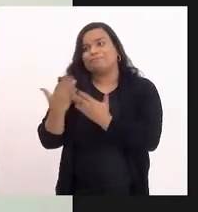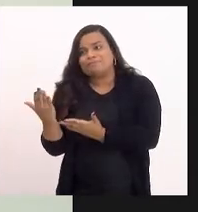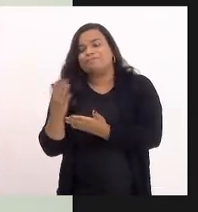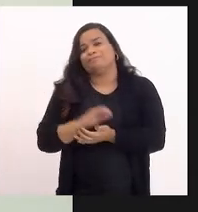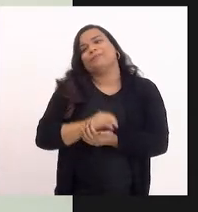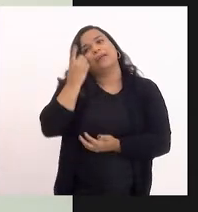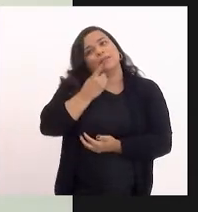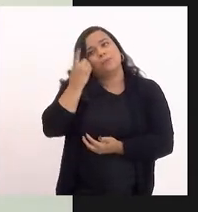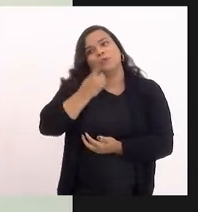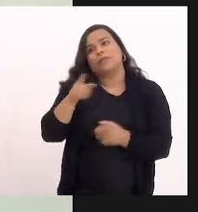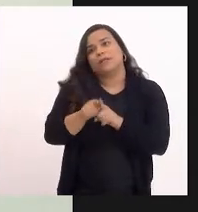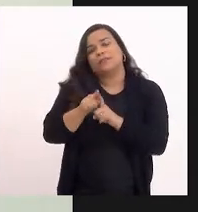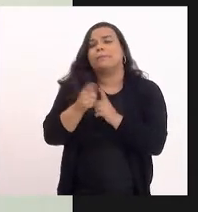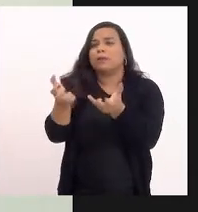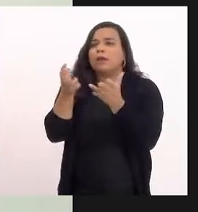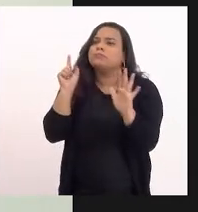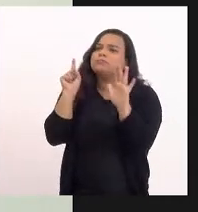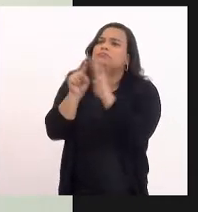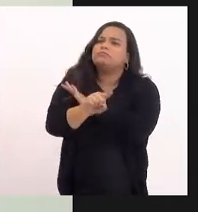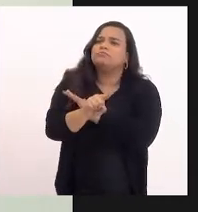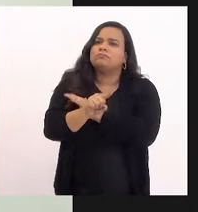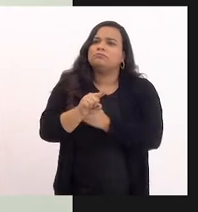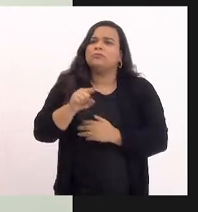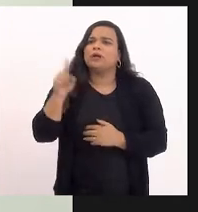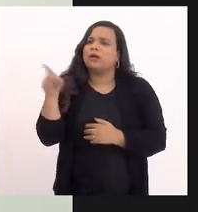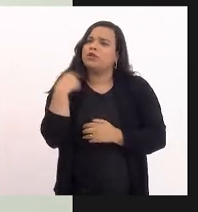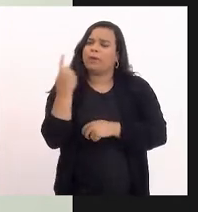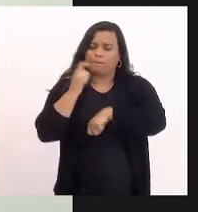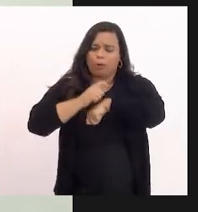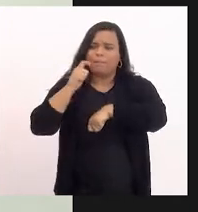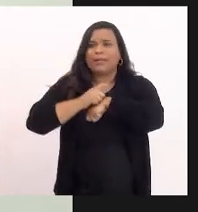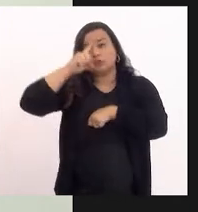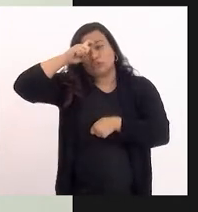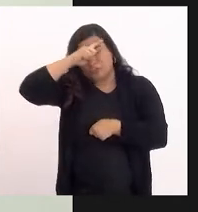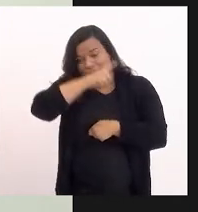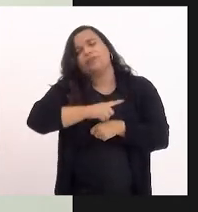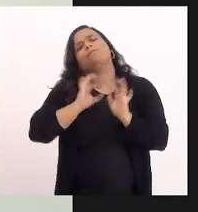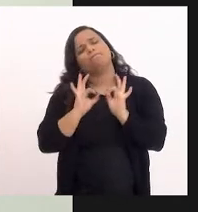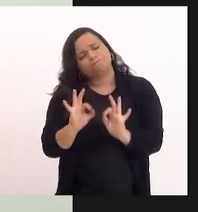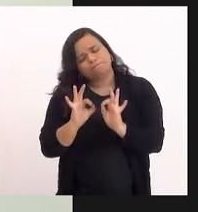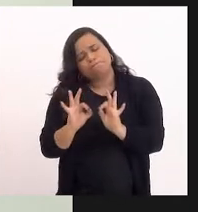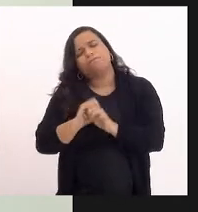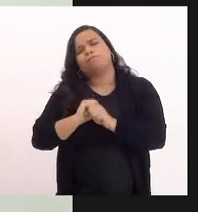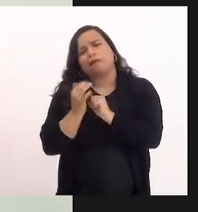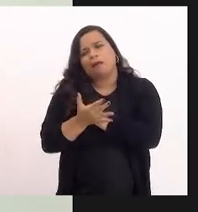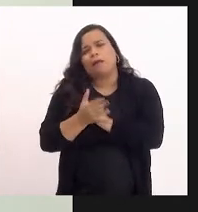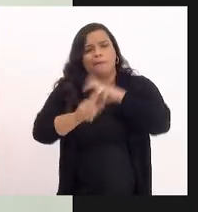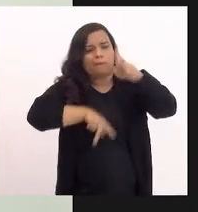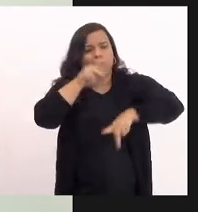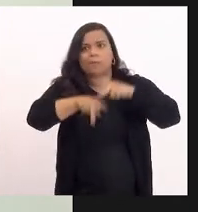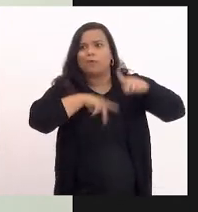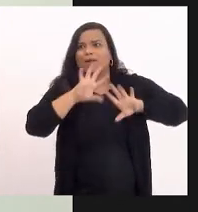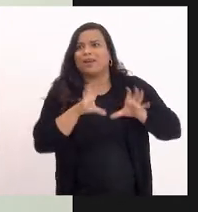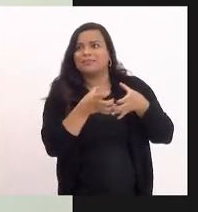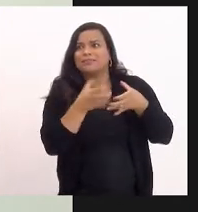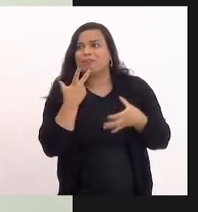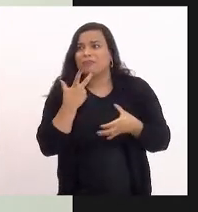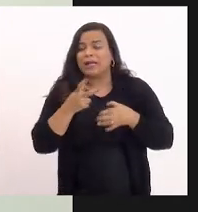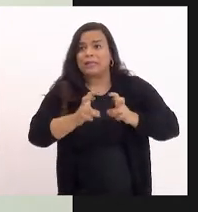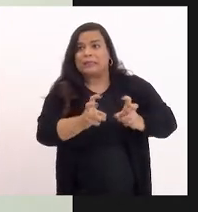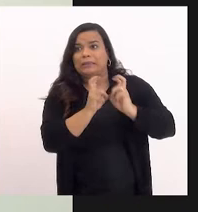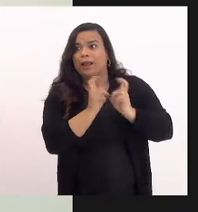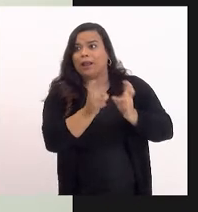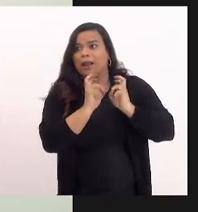Rocha, faço uma indagação. Nós estamos em um momento de muita dificuldade. A população, quando diz que os trens